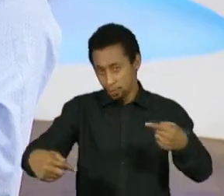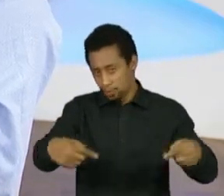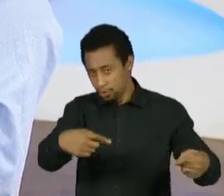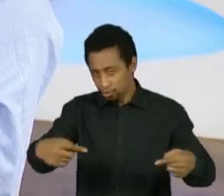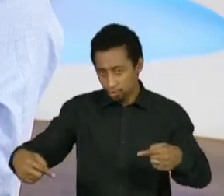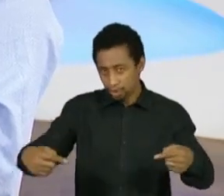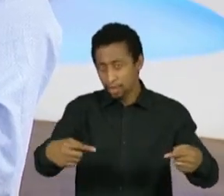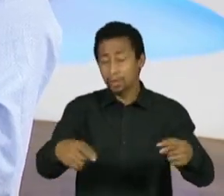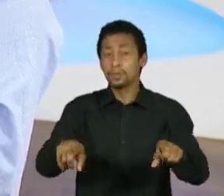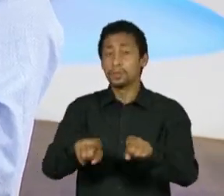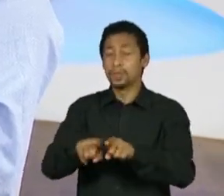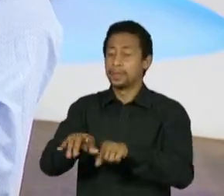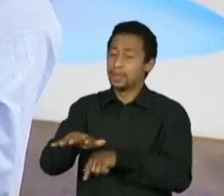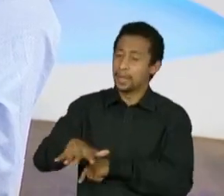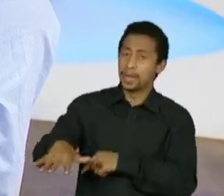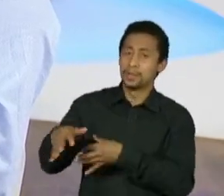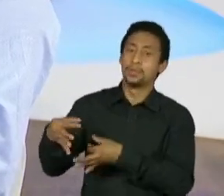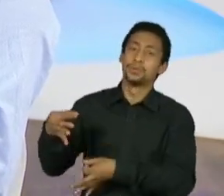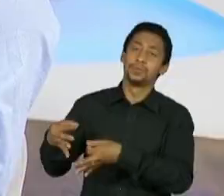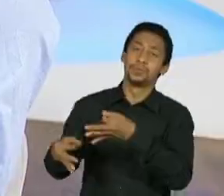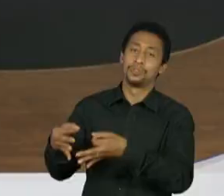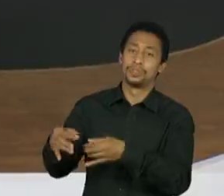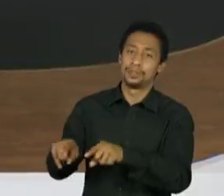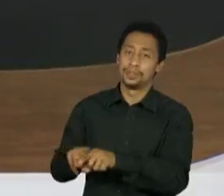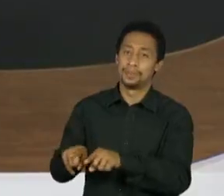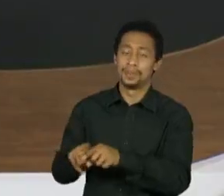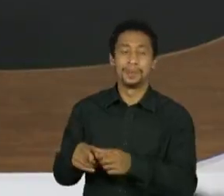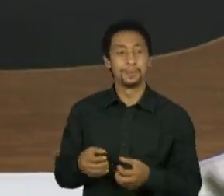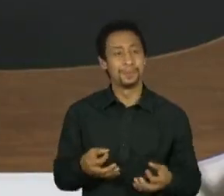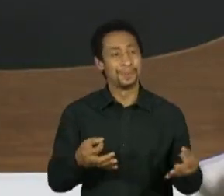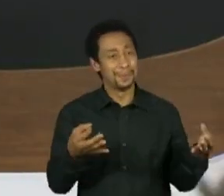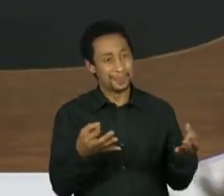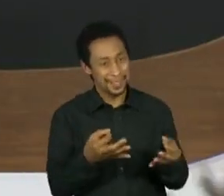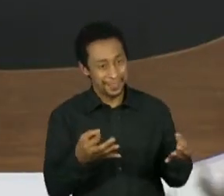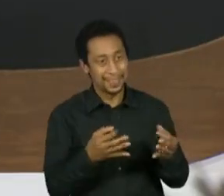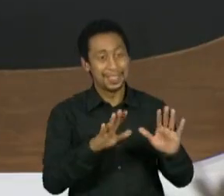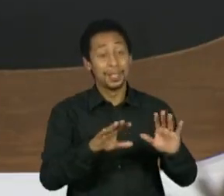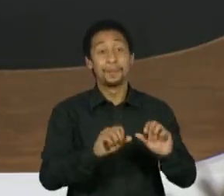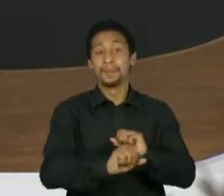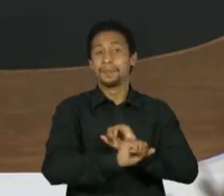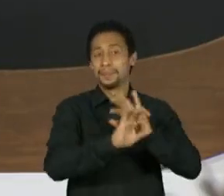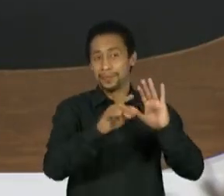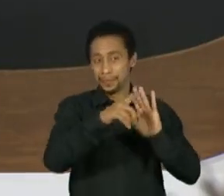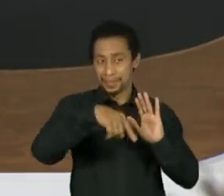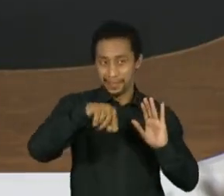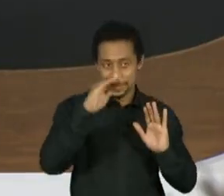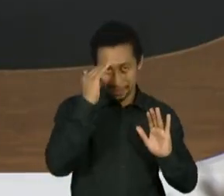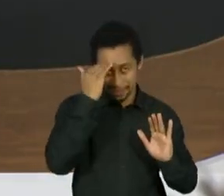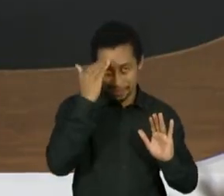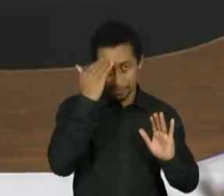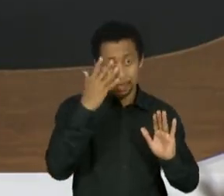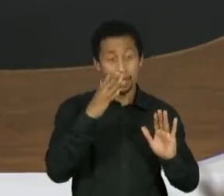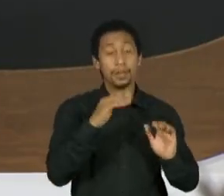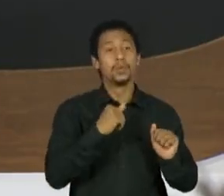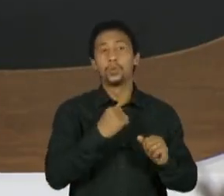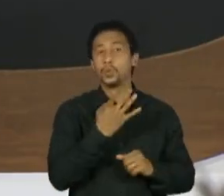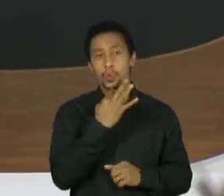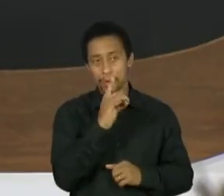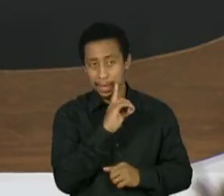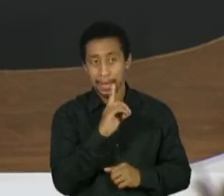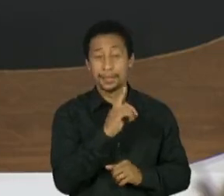no judiciário também. Perfeito, só esclarecendo, para quem não acompanha essa discussão, o PL